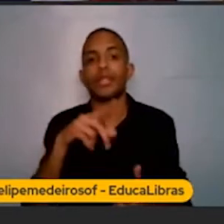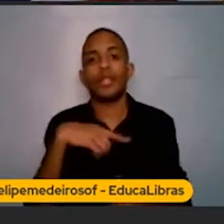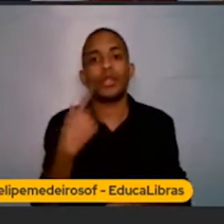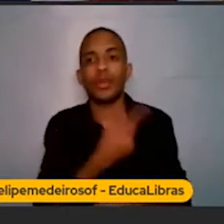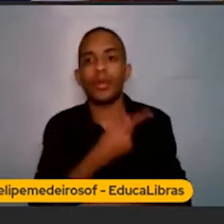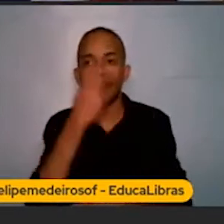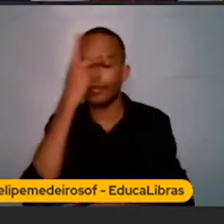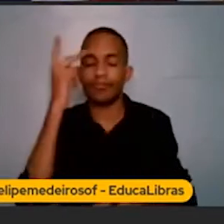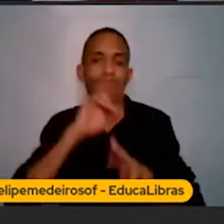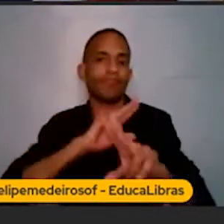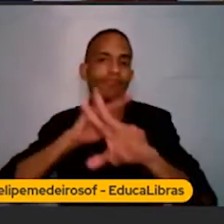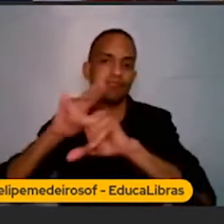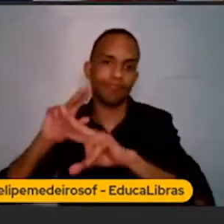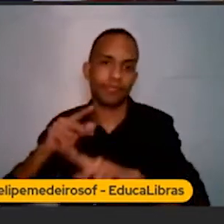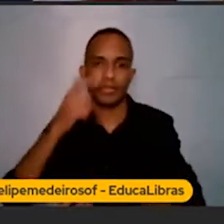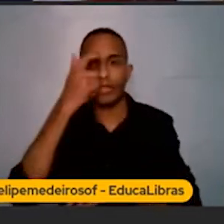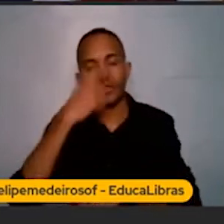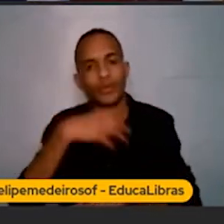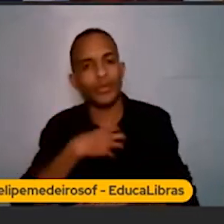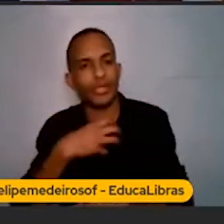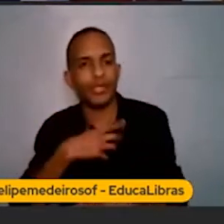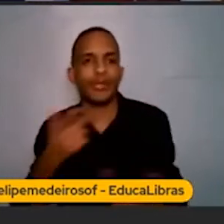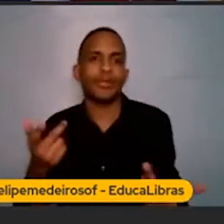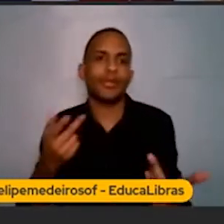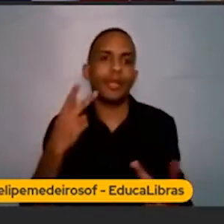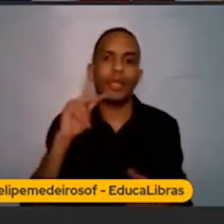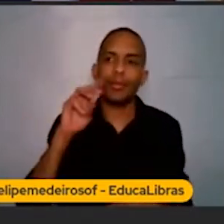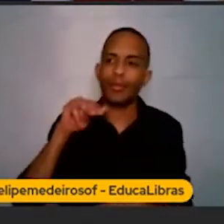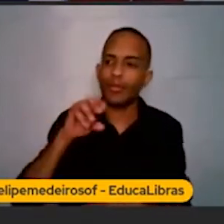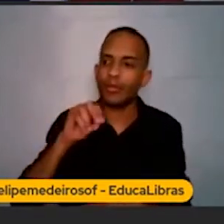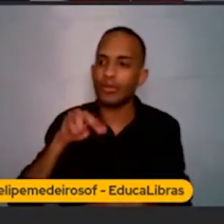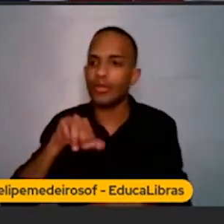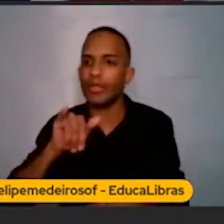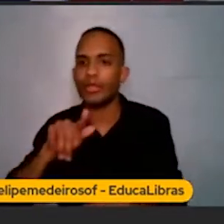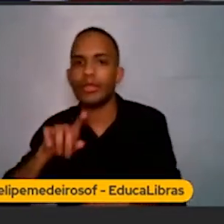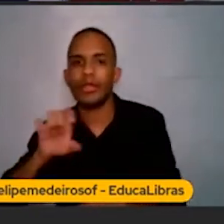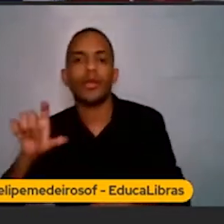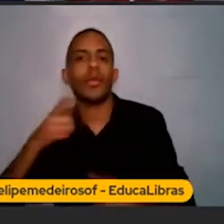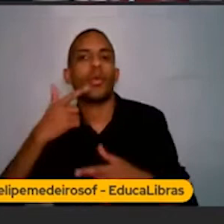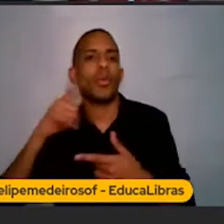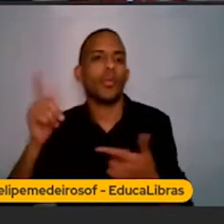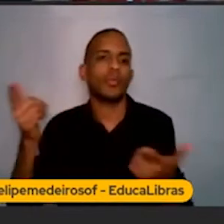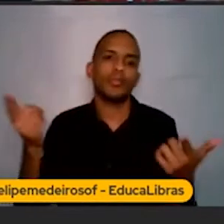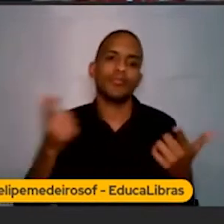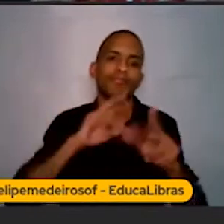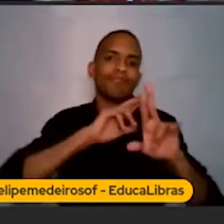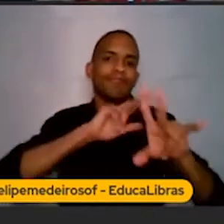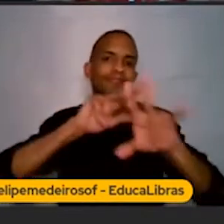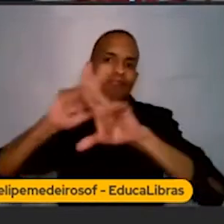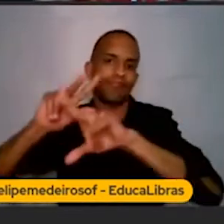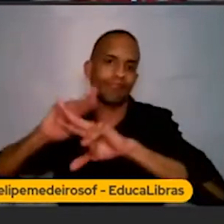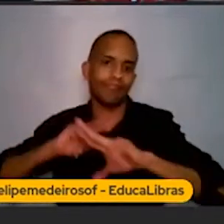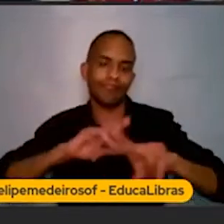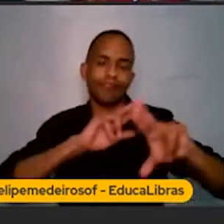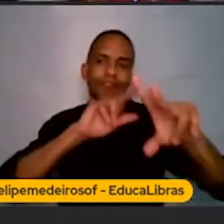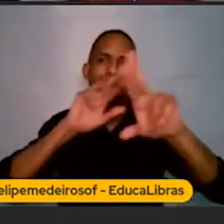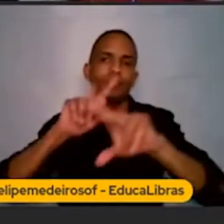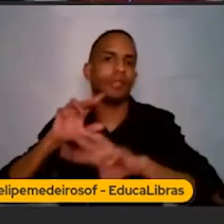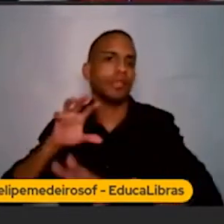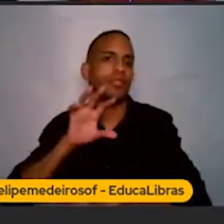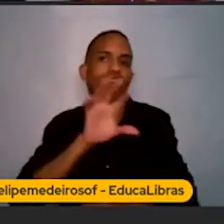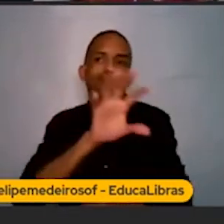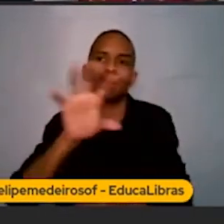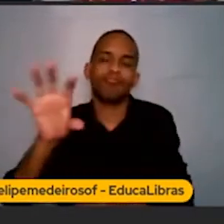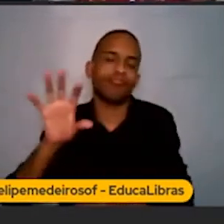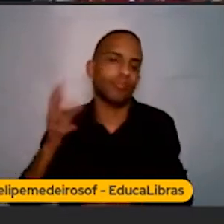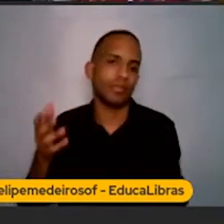muito diferentes. Eu sou de um jeito. A Monique é de outro. A Bia é de outro. Então, é muito isso. Cada um se comporta de um